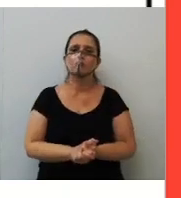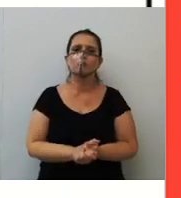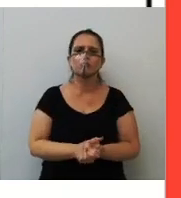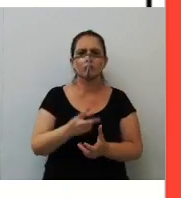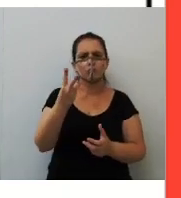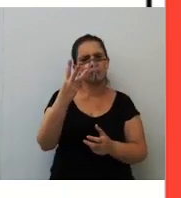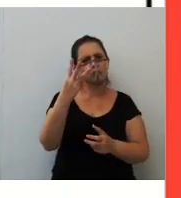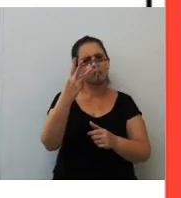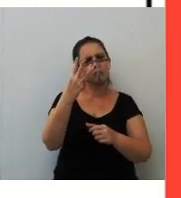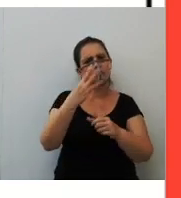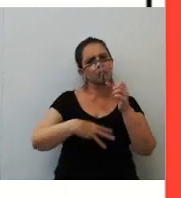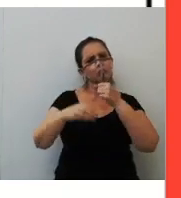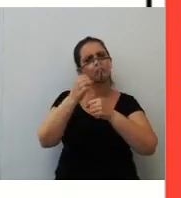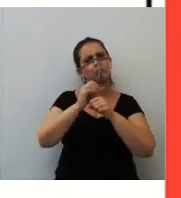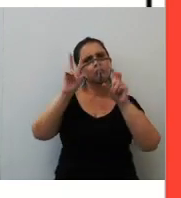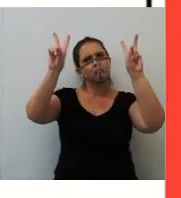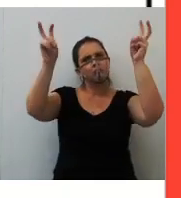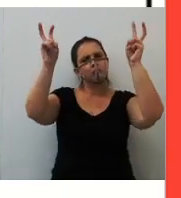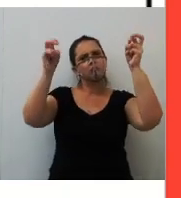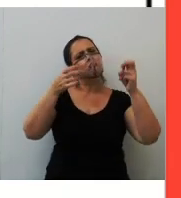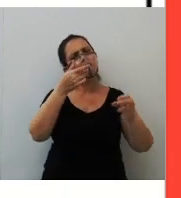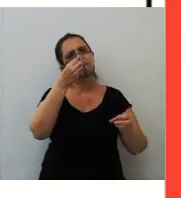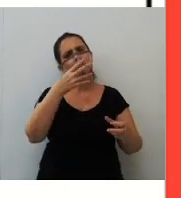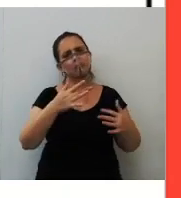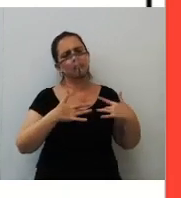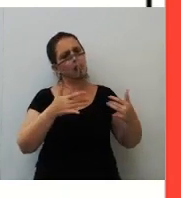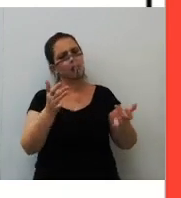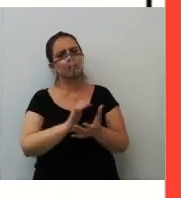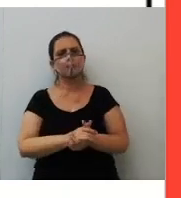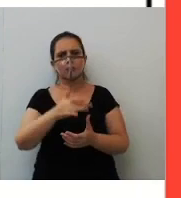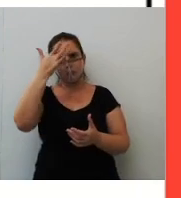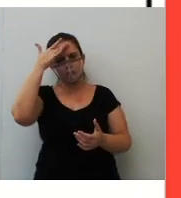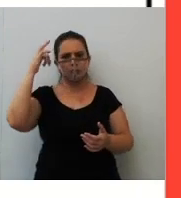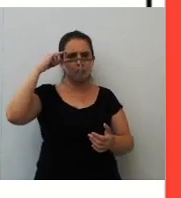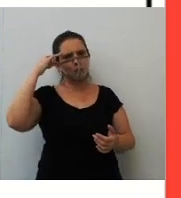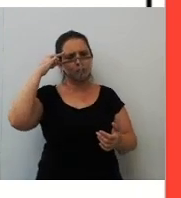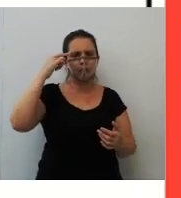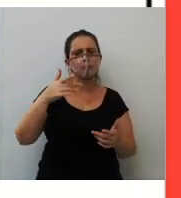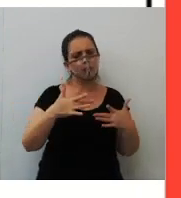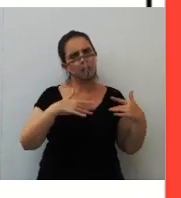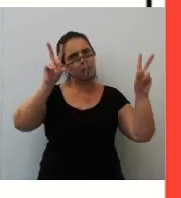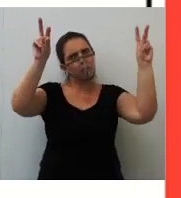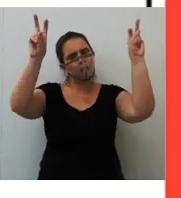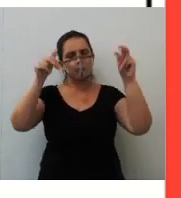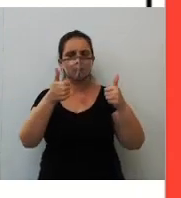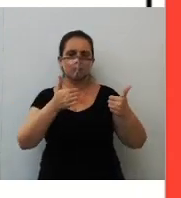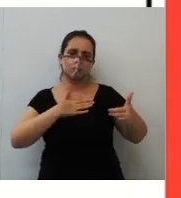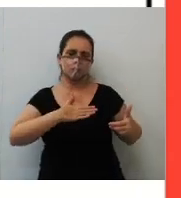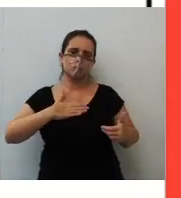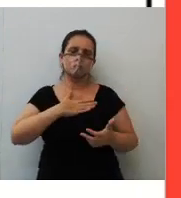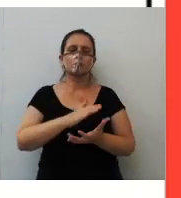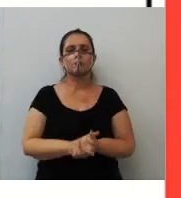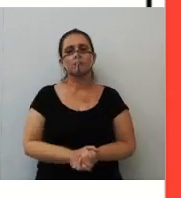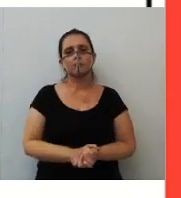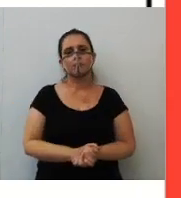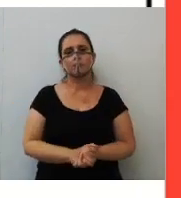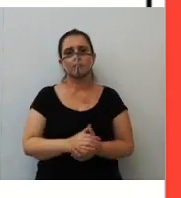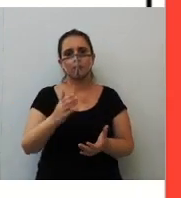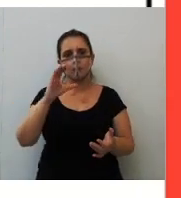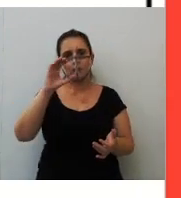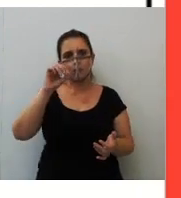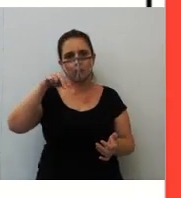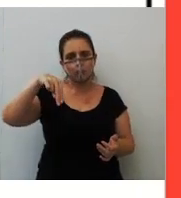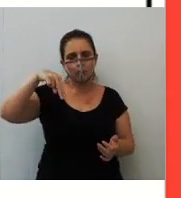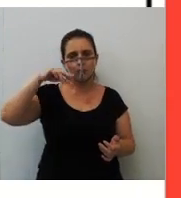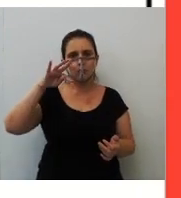uns três anos já, dois ou três anos desse tema, foi bem legal. Muita gente ficou com dúvida, inclusive, né? Mas foi um tema legal, gostei. Ó, então, o contudo aqui